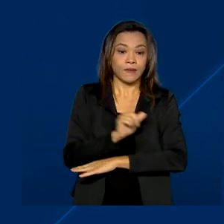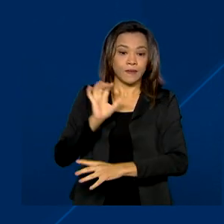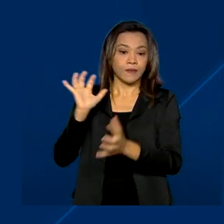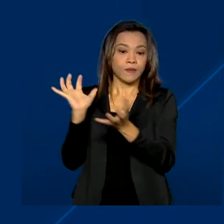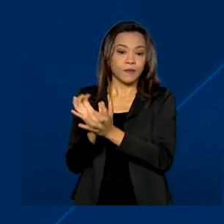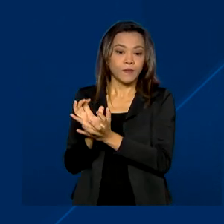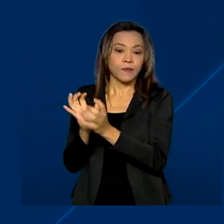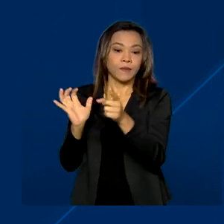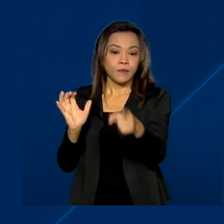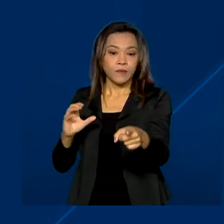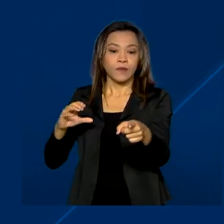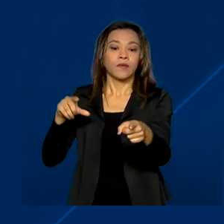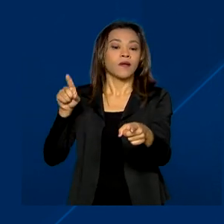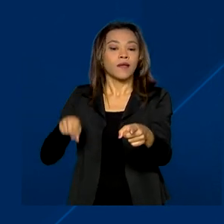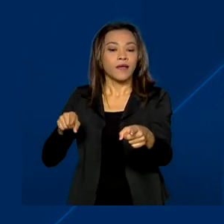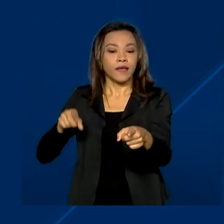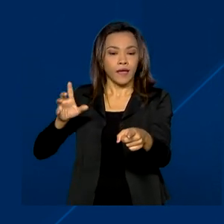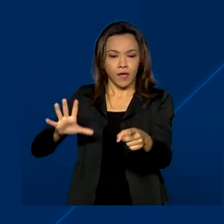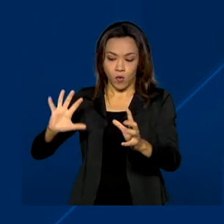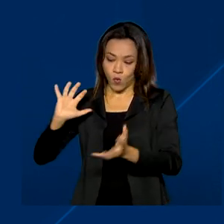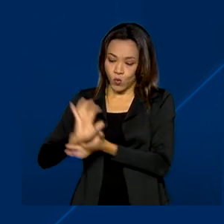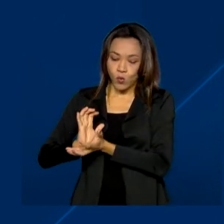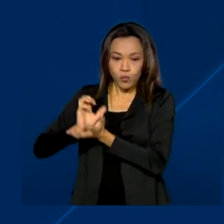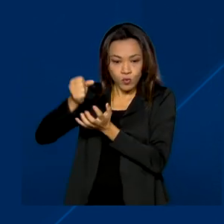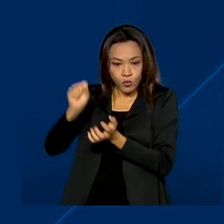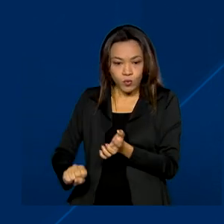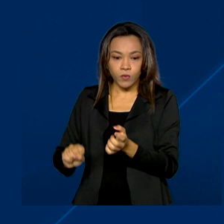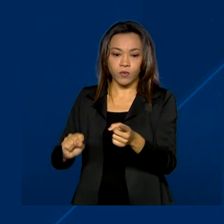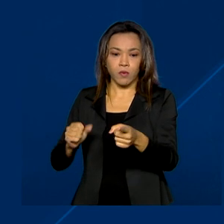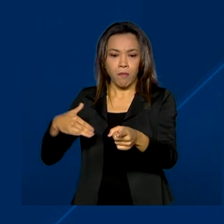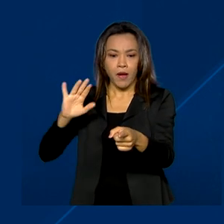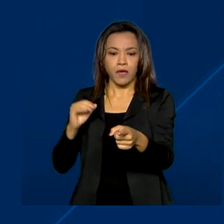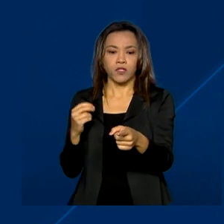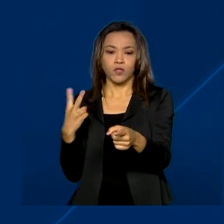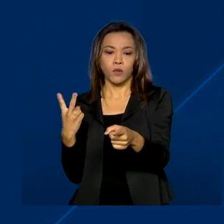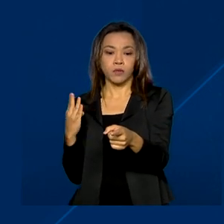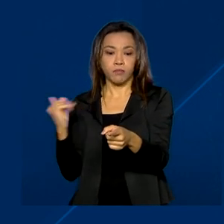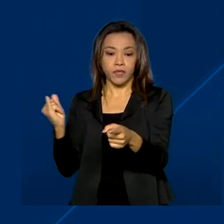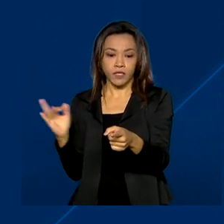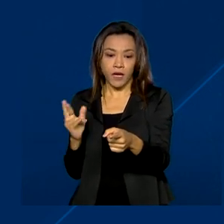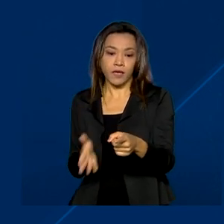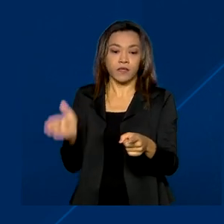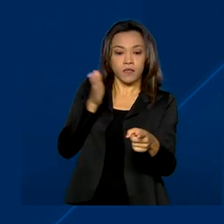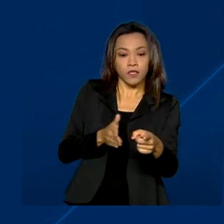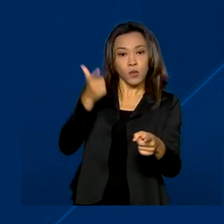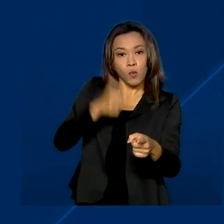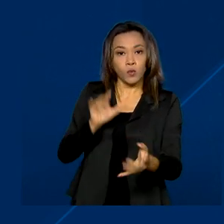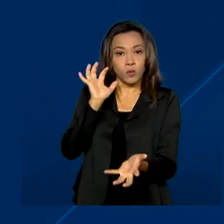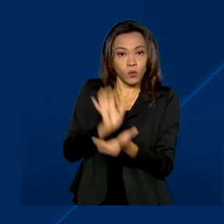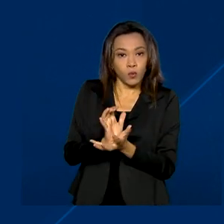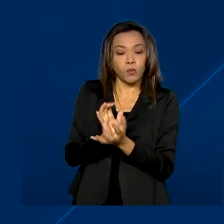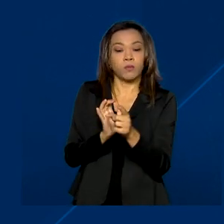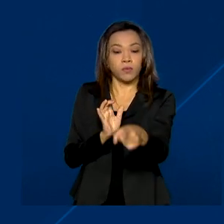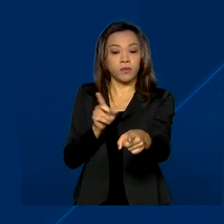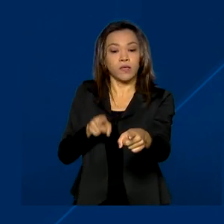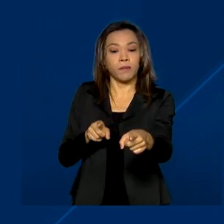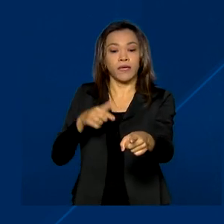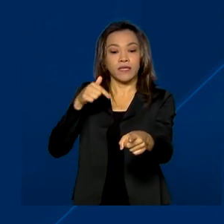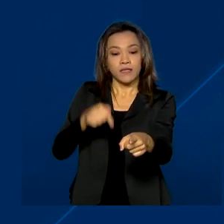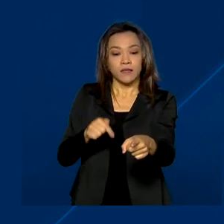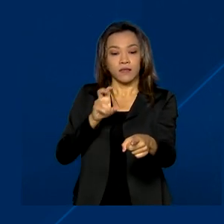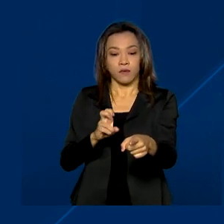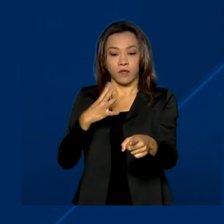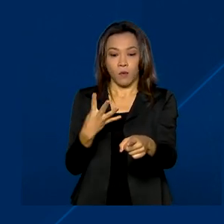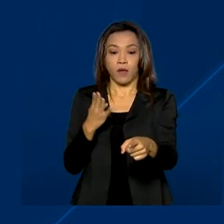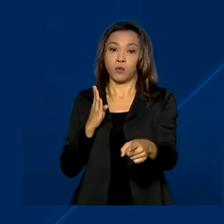de participações em concessões, que arrematou o Bloco Sul por mais de 2 bilhões de reais e o Bloco Central no valor de 754 milhões